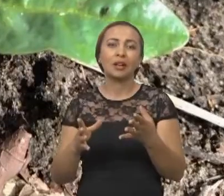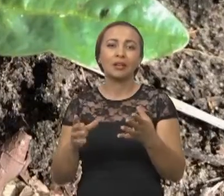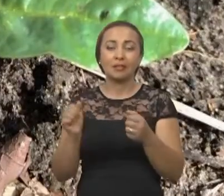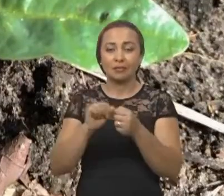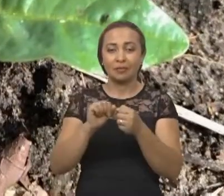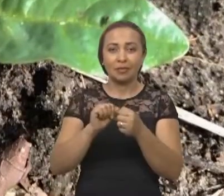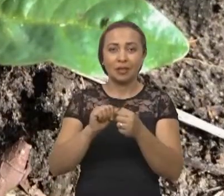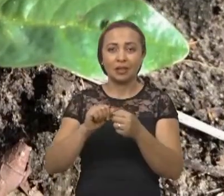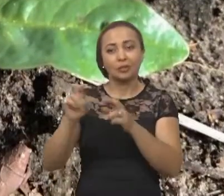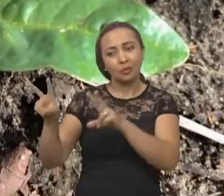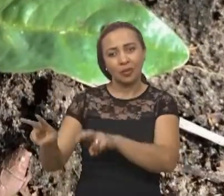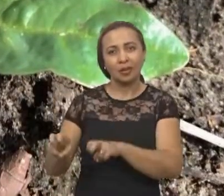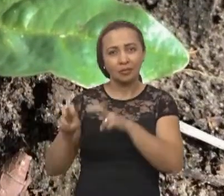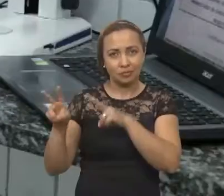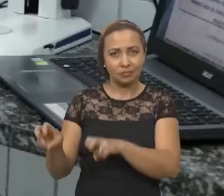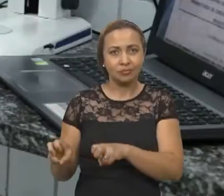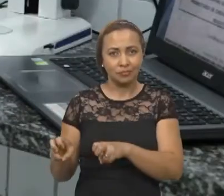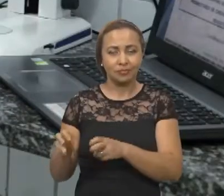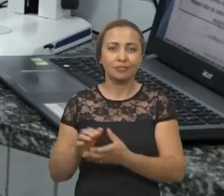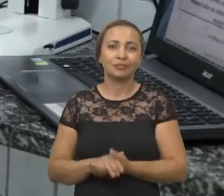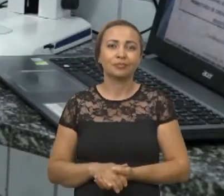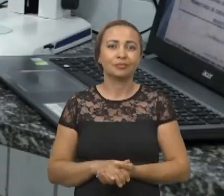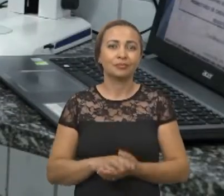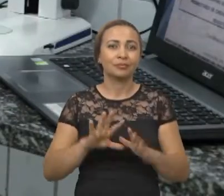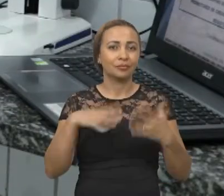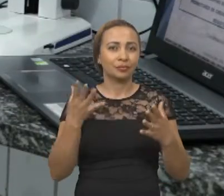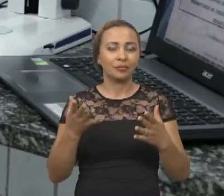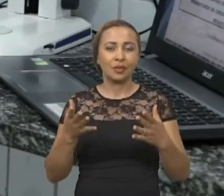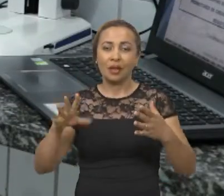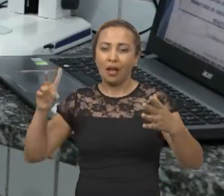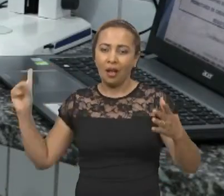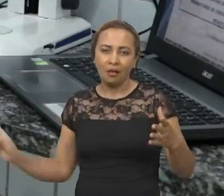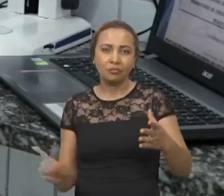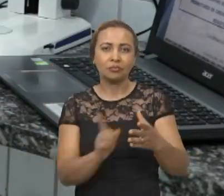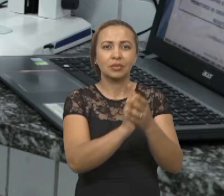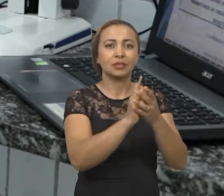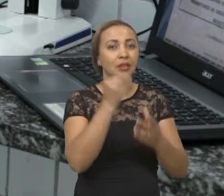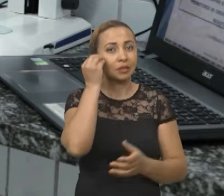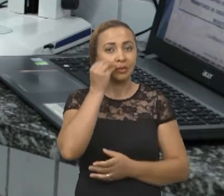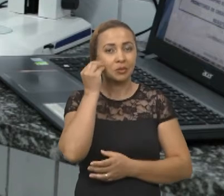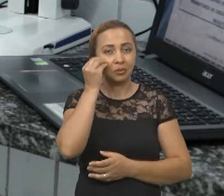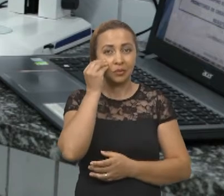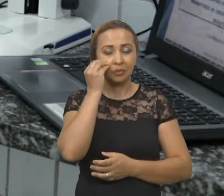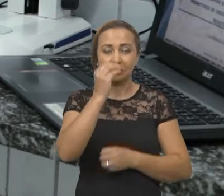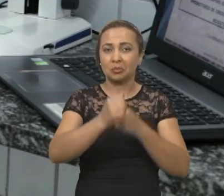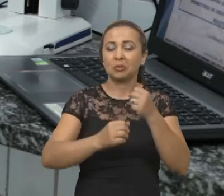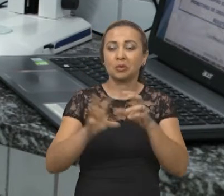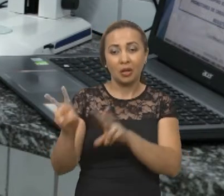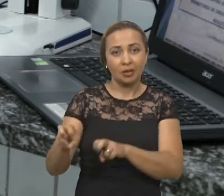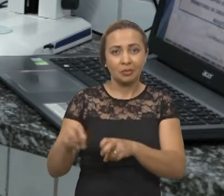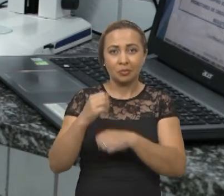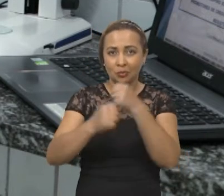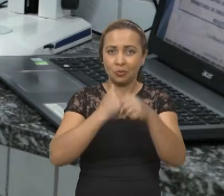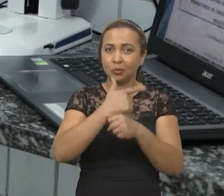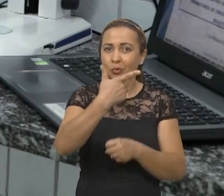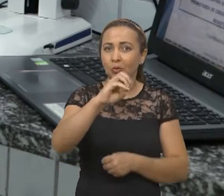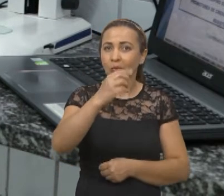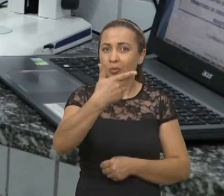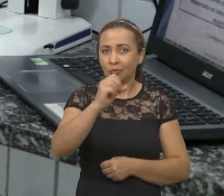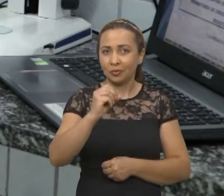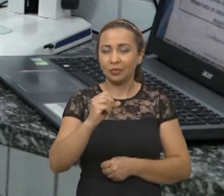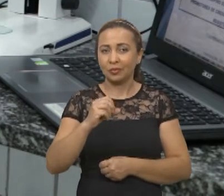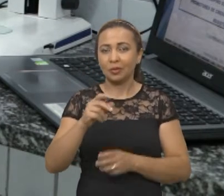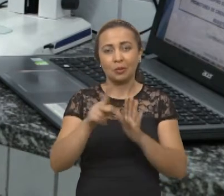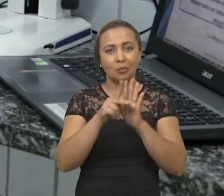instalado em campo quanto a implantação do experimento em campo no ano de 2020 esse projeto nos